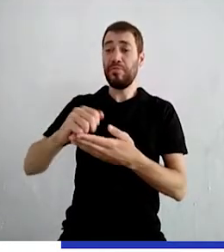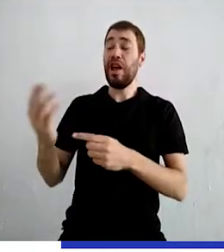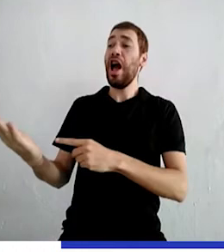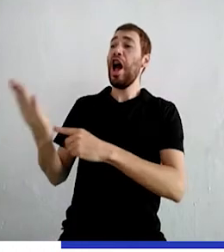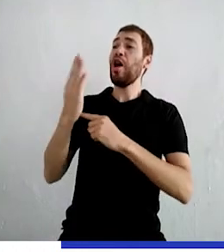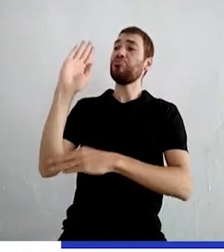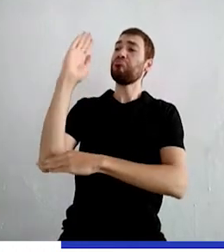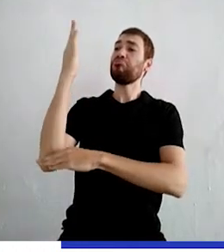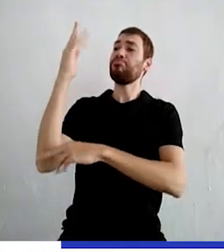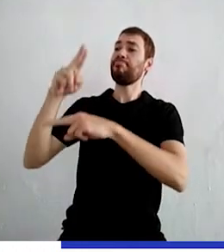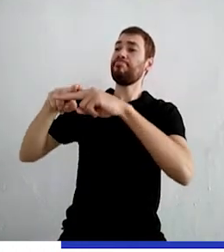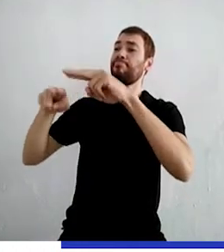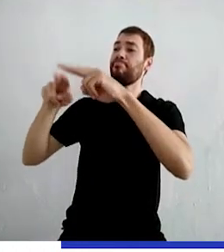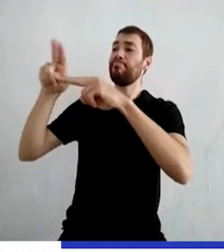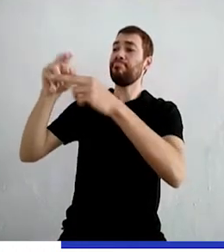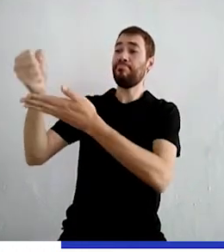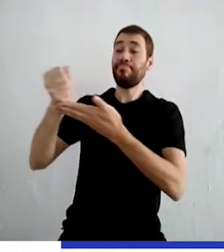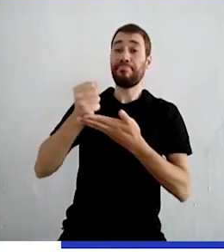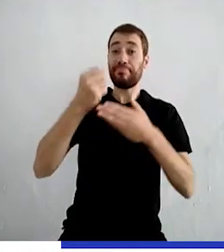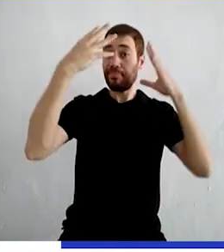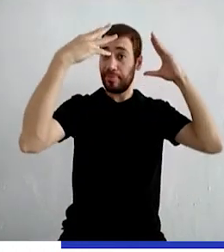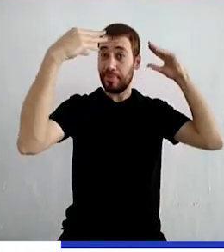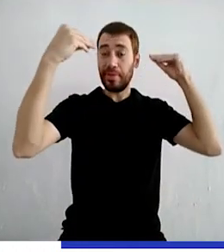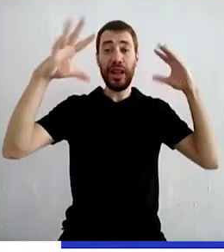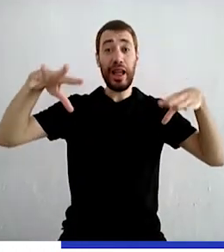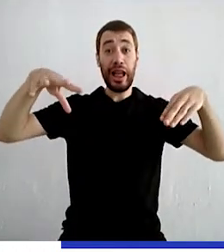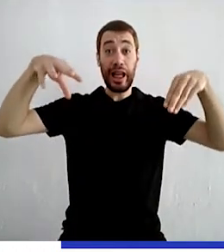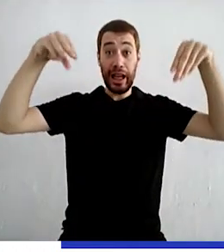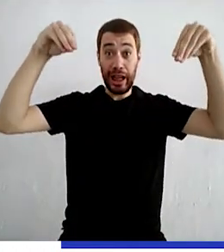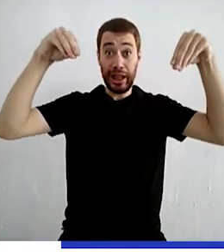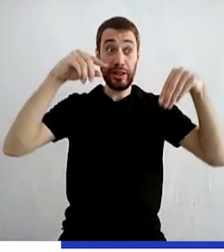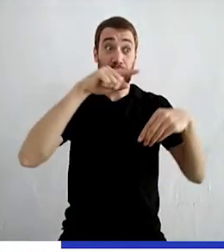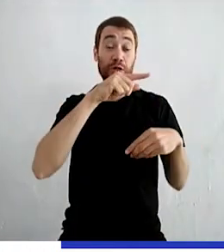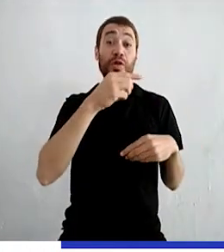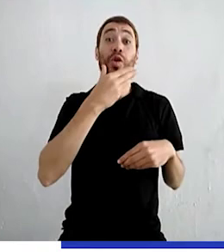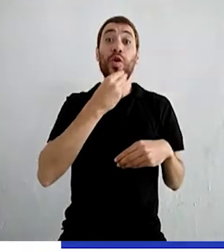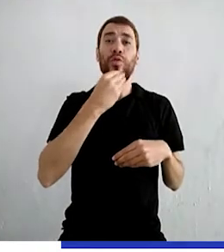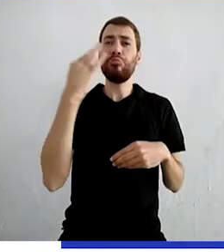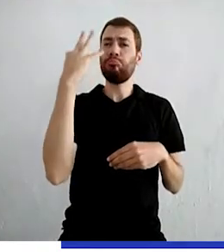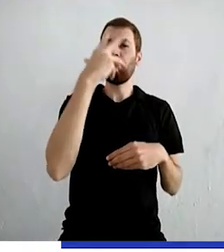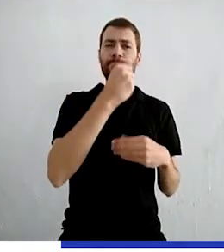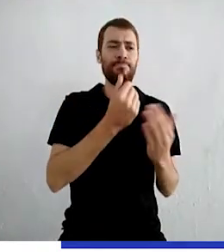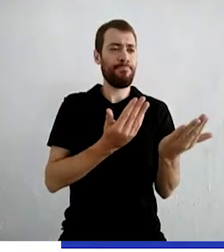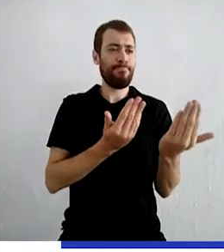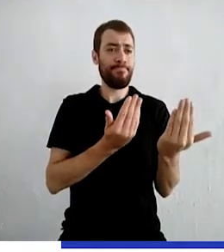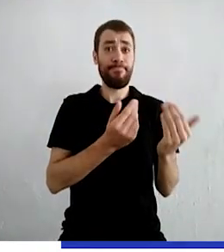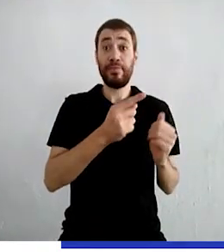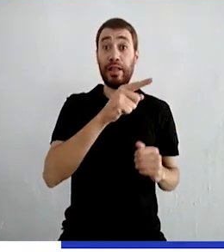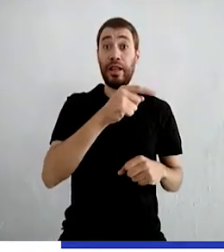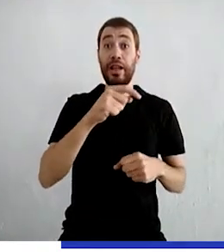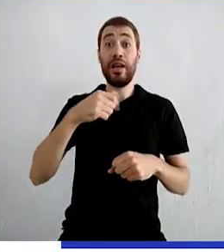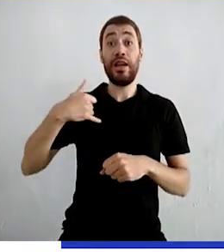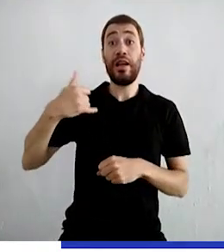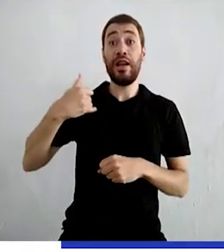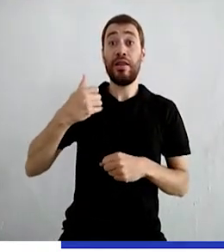O príncipe do castelo Era um jovem muito bonito Que estava na idade de se